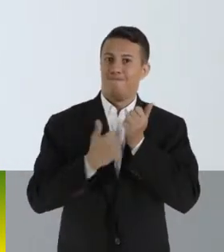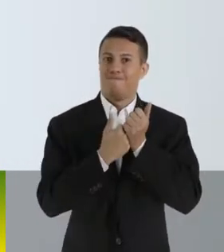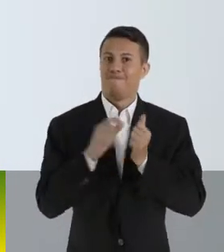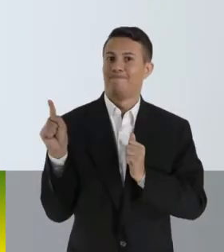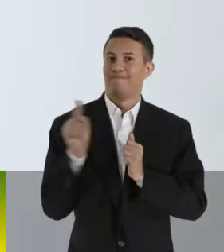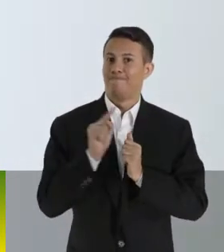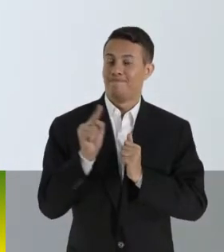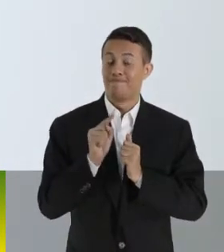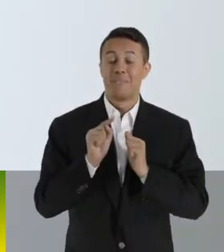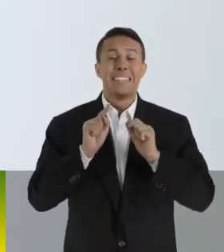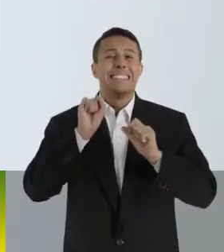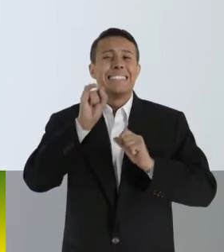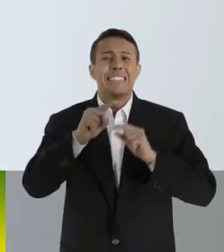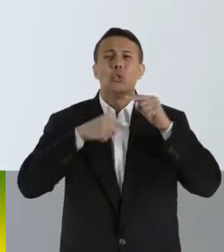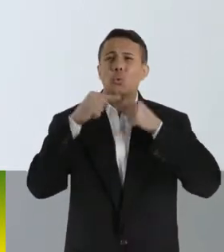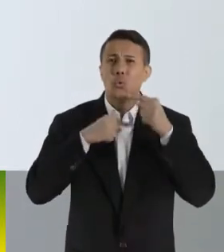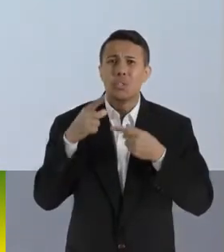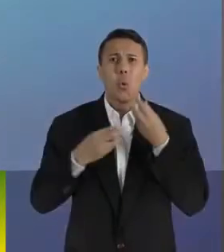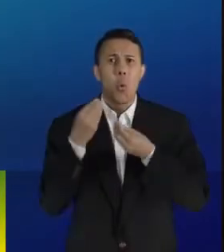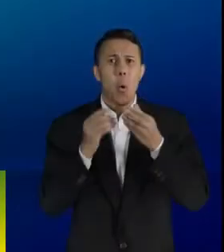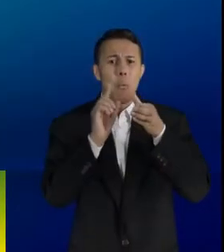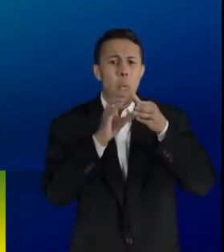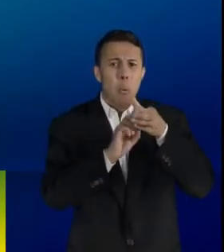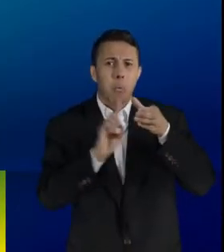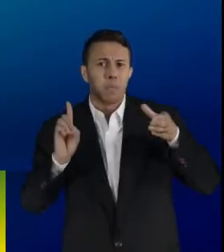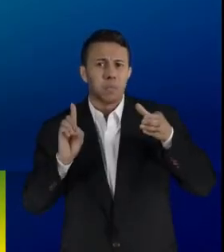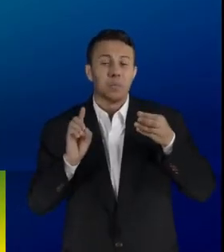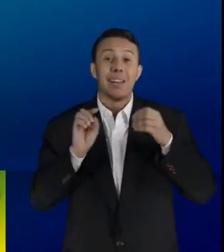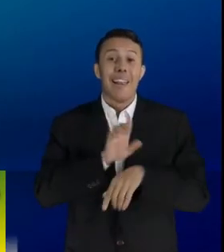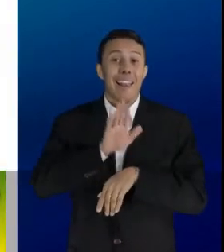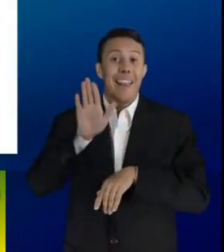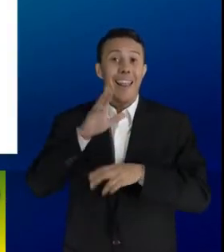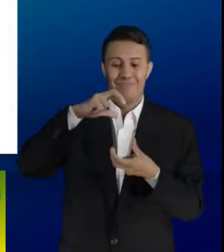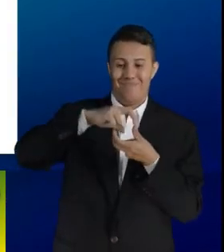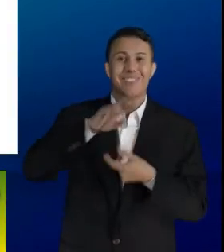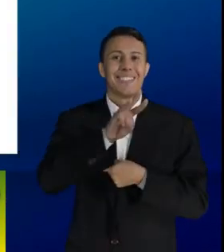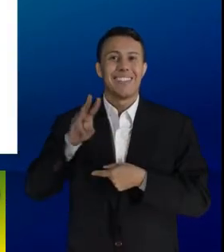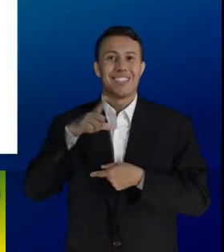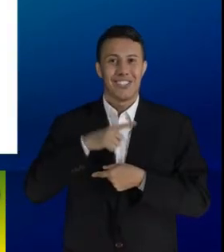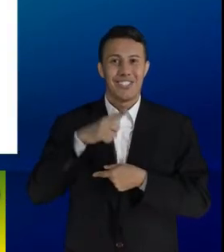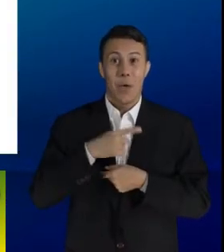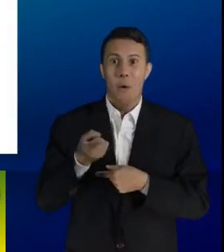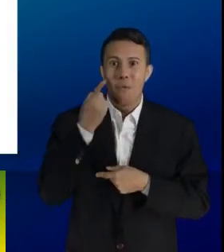isso, no site do Aliança tem explicadinho como é se faz. Acesse o site oficial www